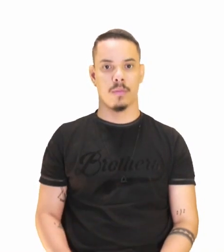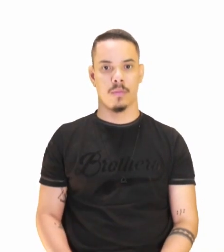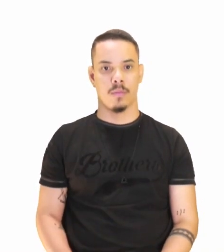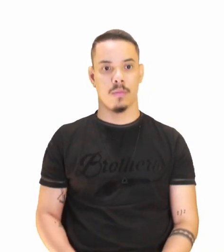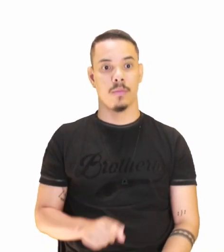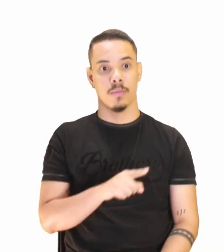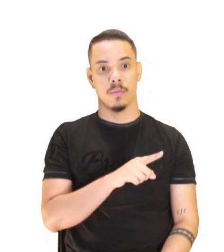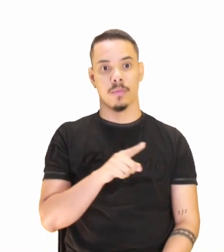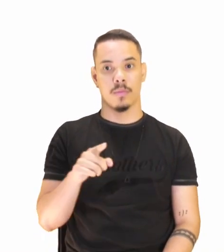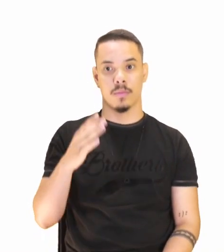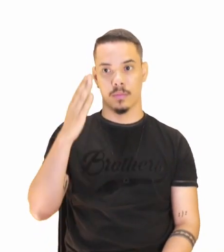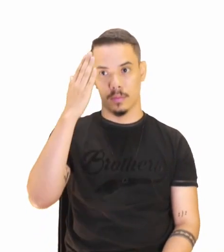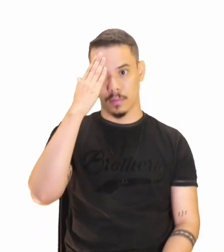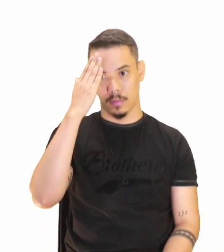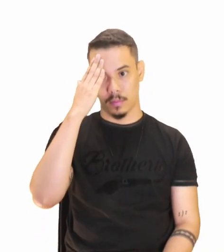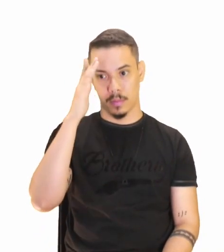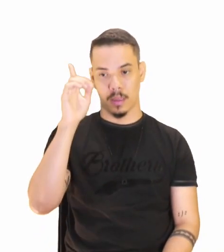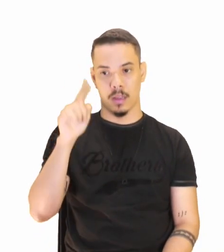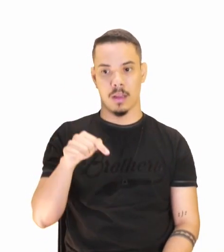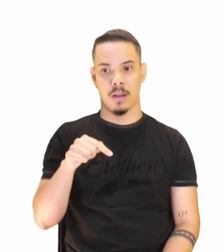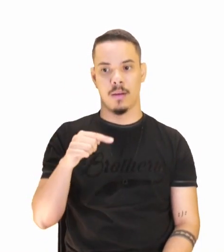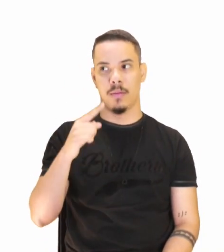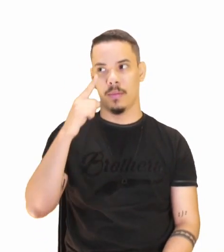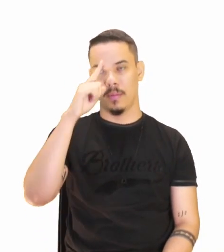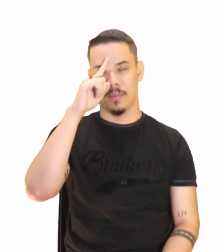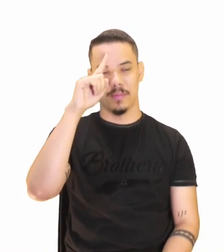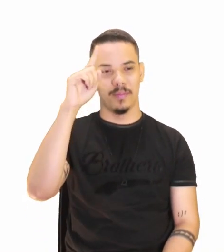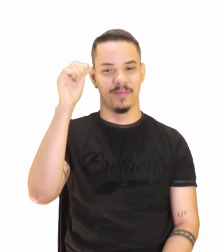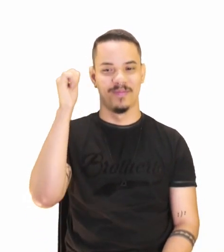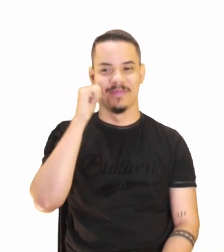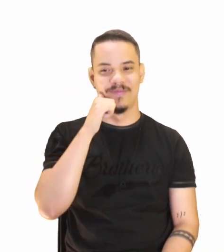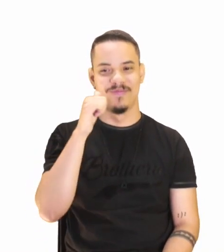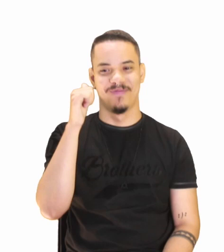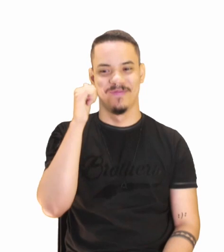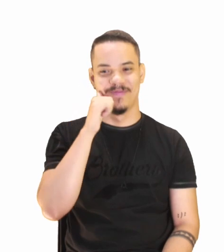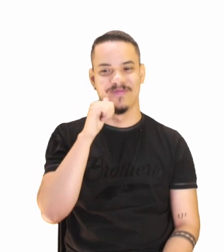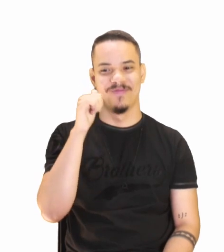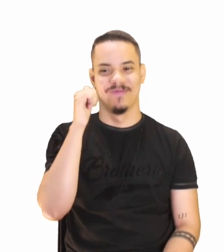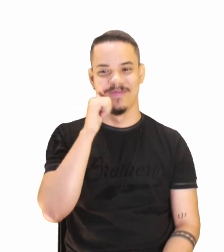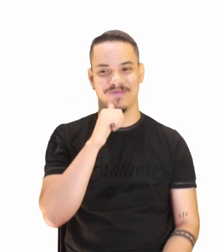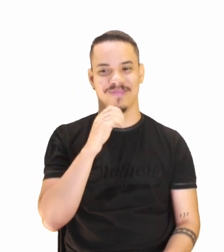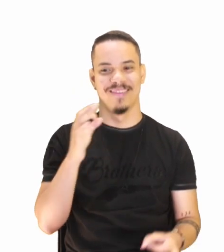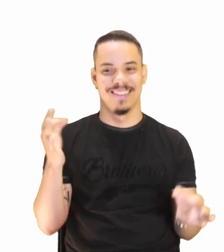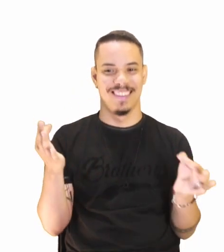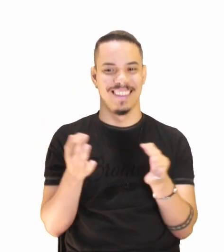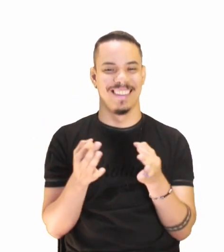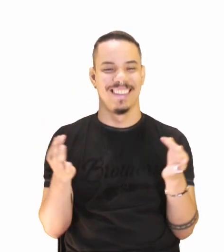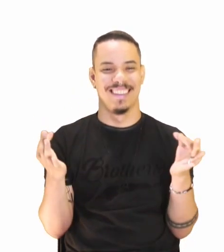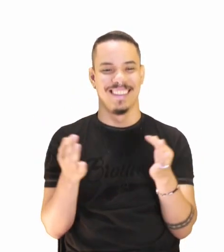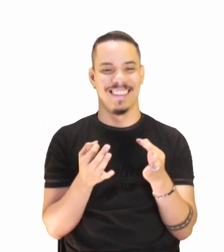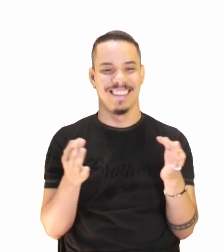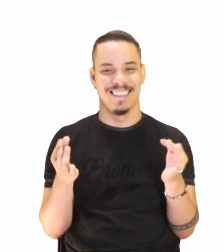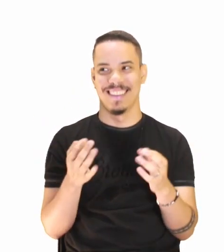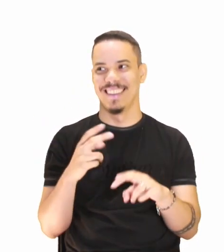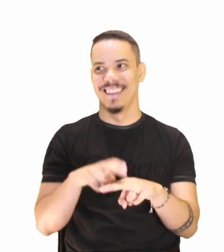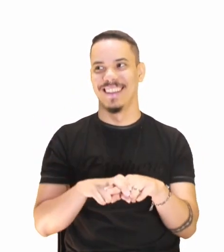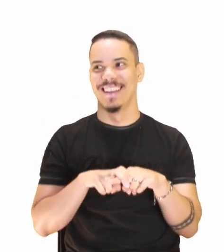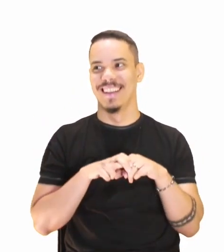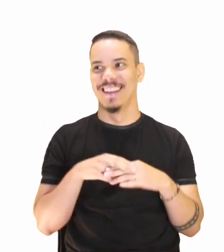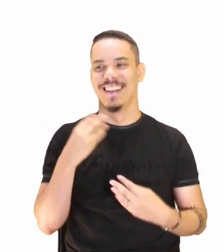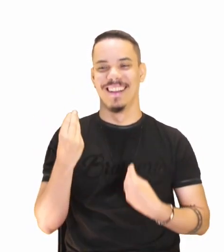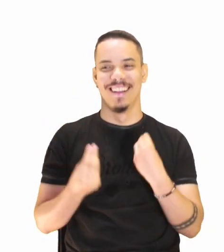terem uma ideia, ele idealiza a mulher, a mulher perfeita. Tá bom? Então, como